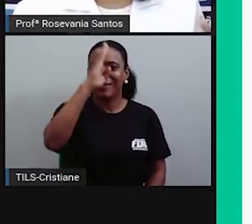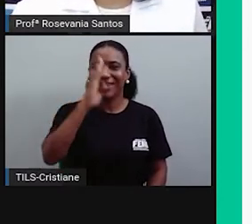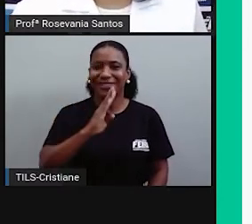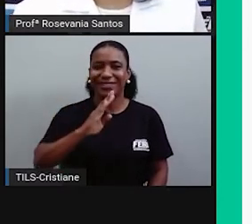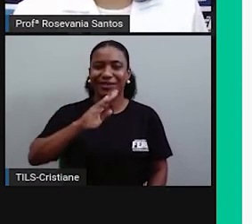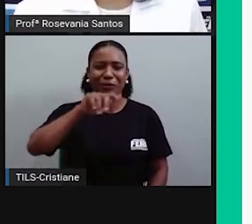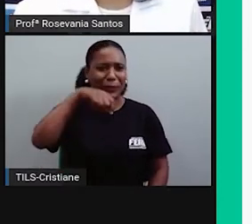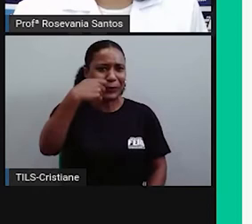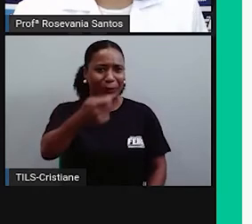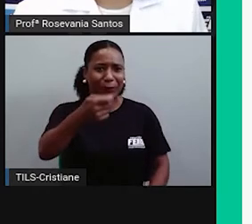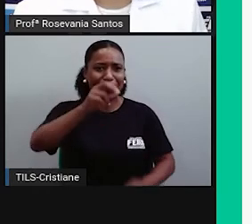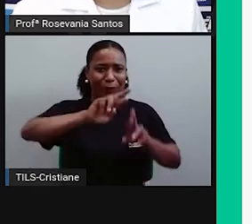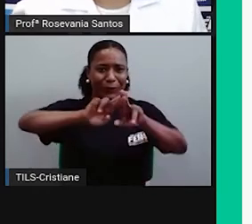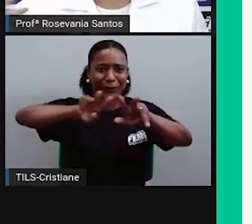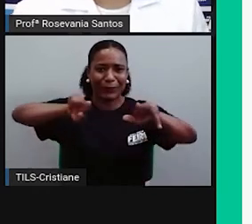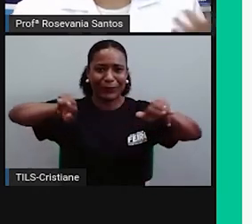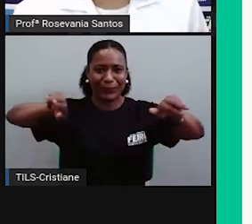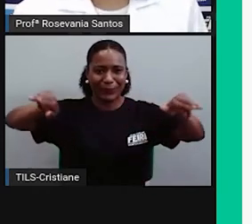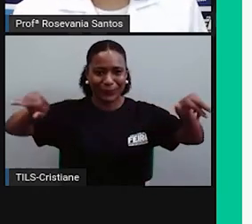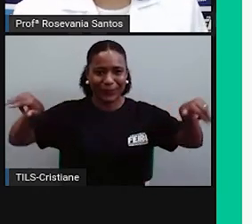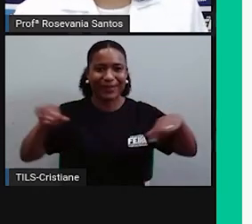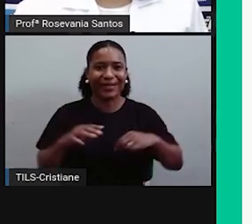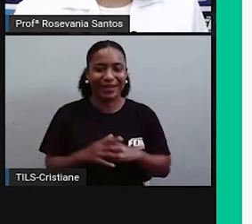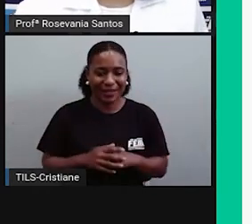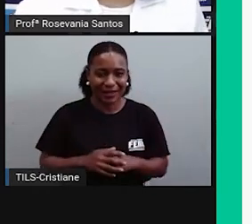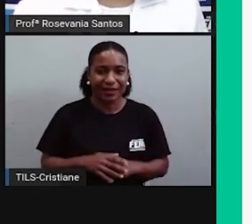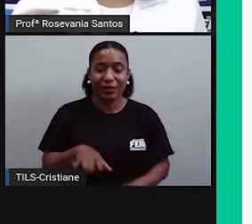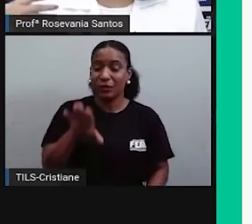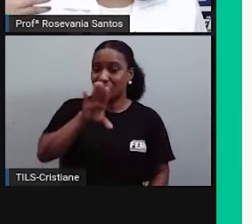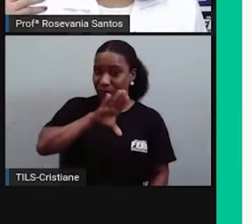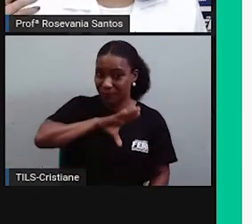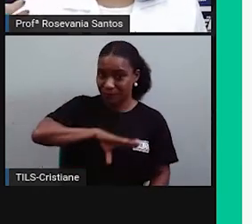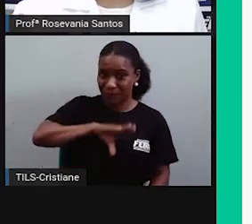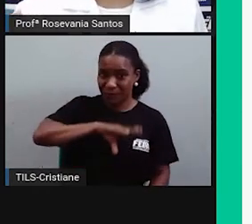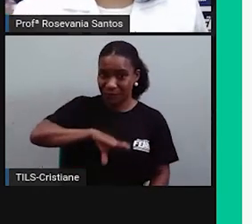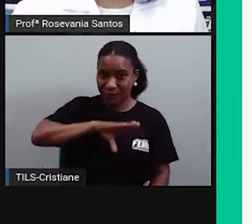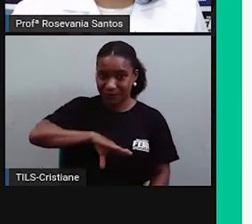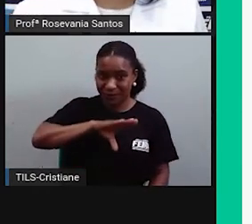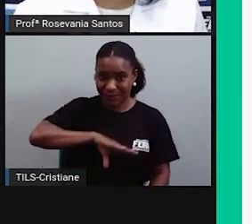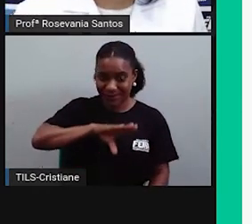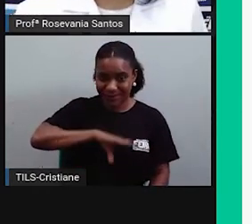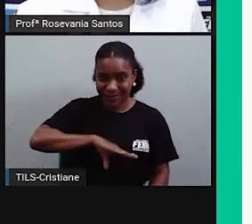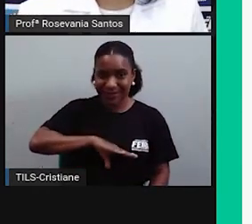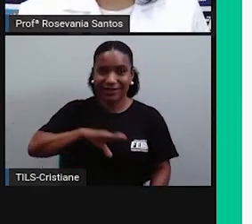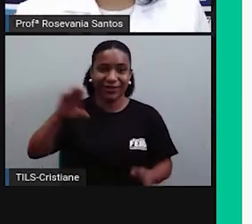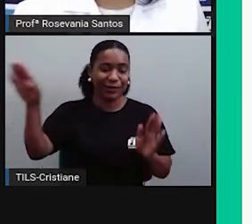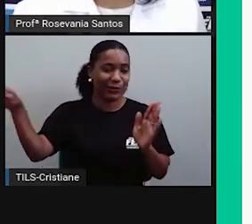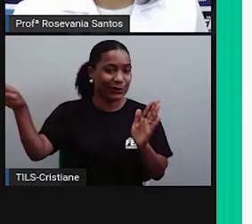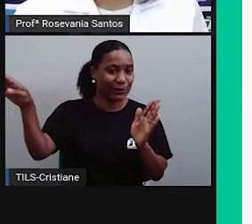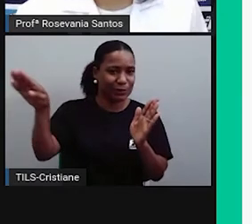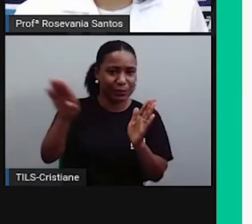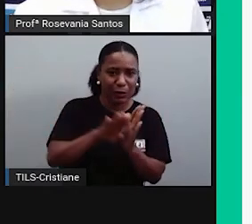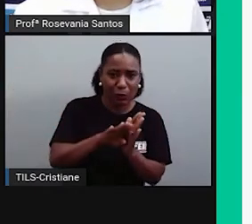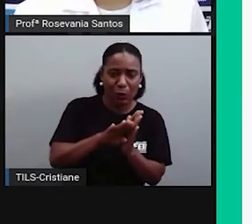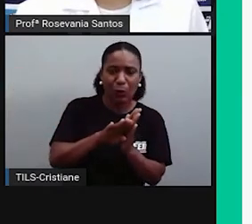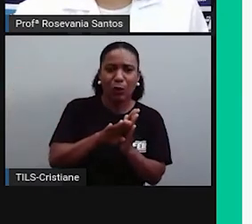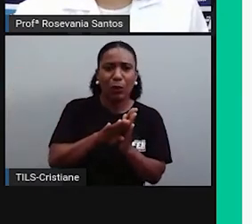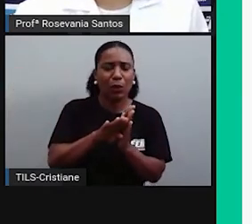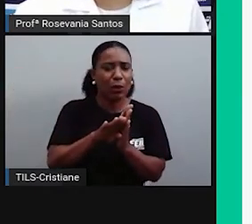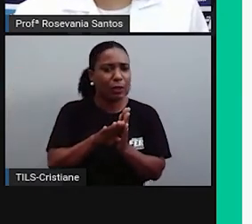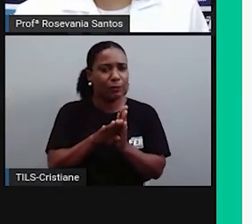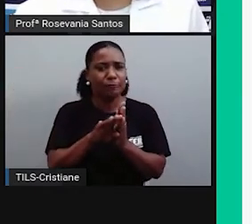quando os portugueses chegaram e se confundiam muito, né? Eles não entenderam o que era o território